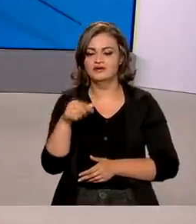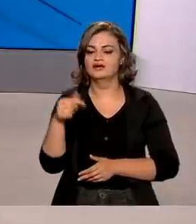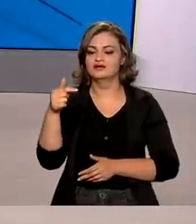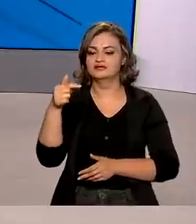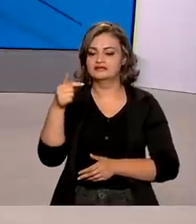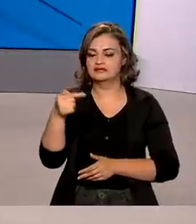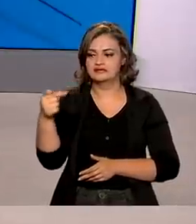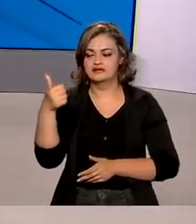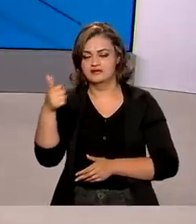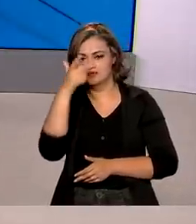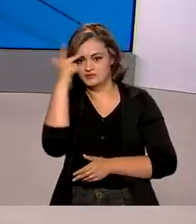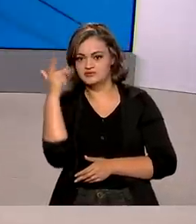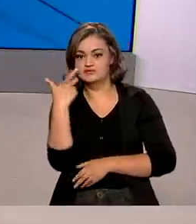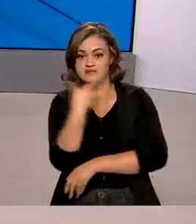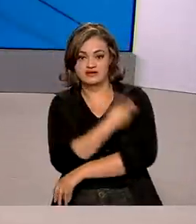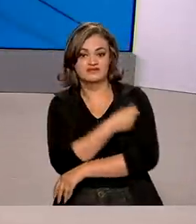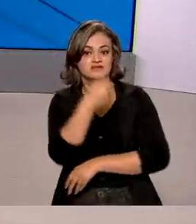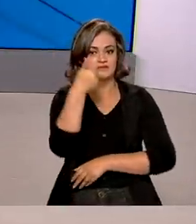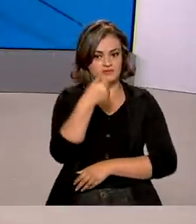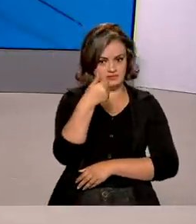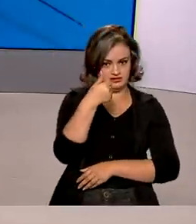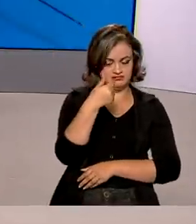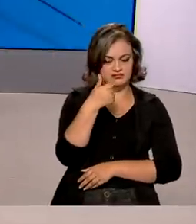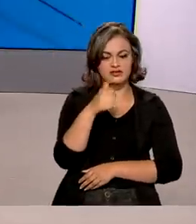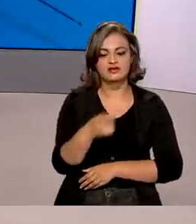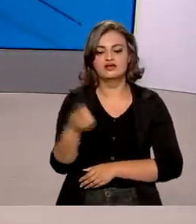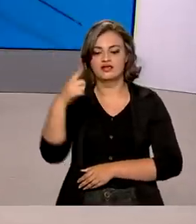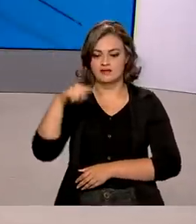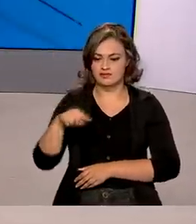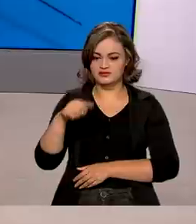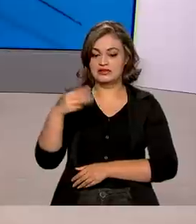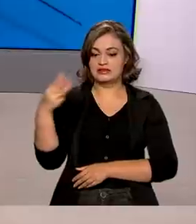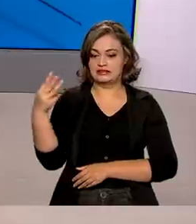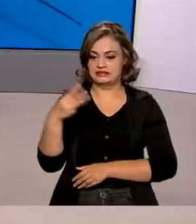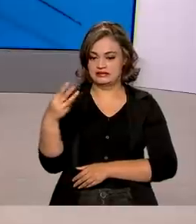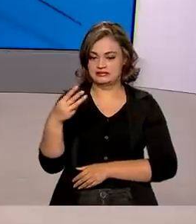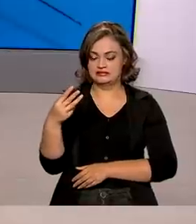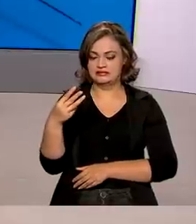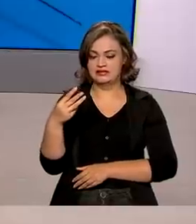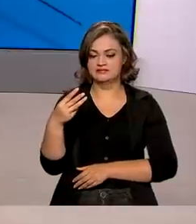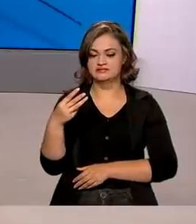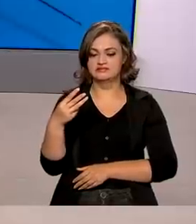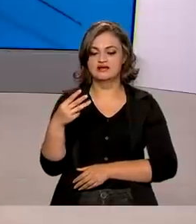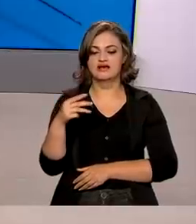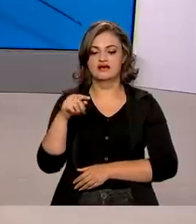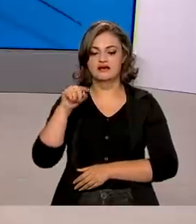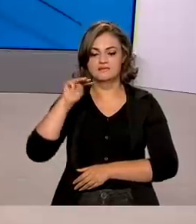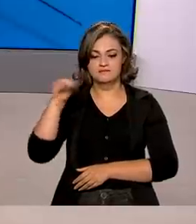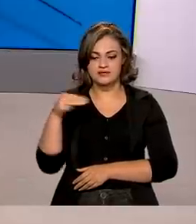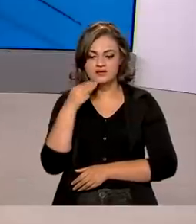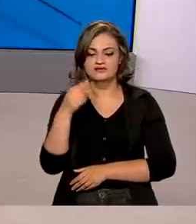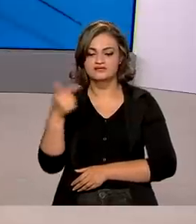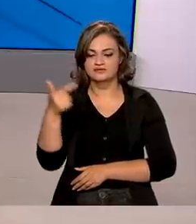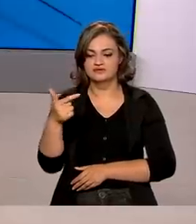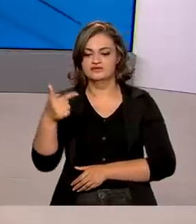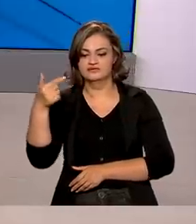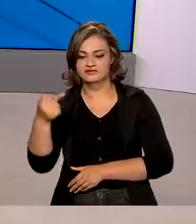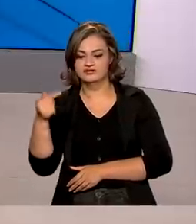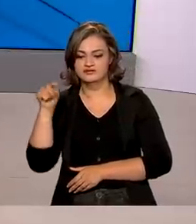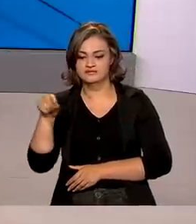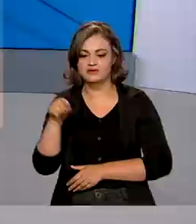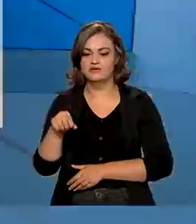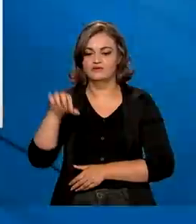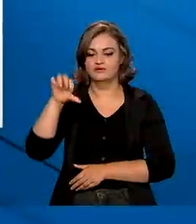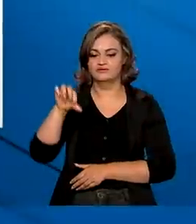771 pessoas tomaram aí a primeira dose da vacina e o número de brasileiros que tomaram a segunda dose ou dose